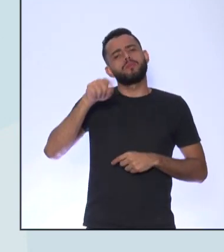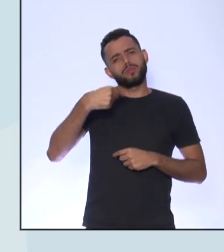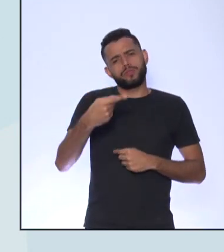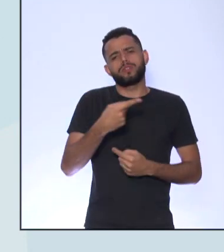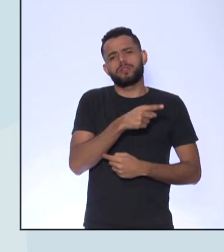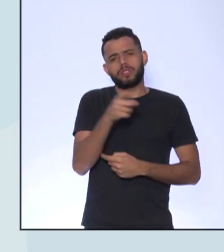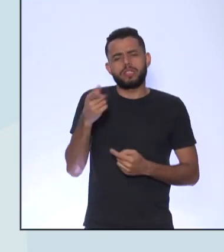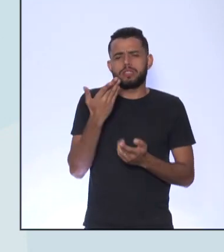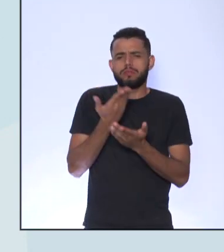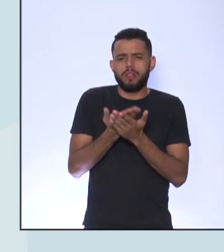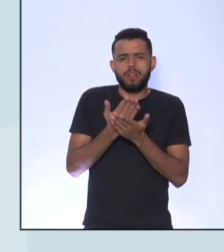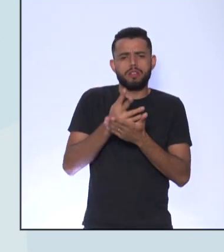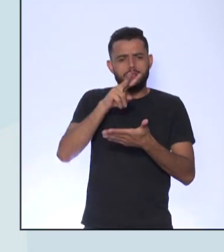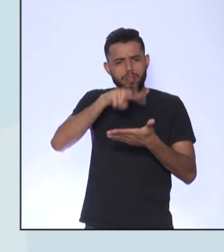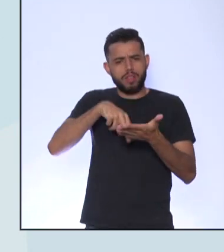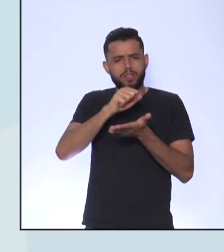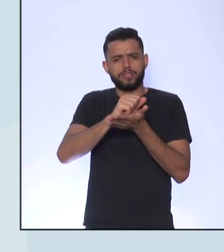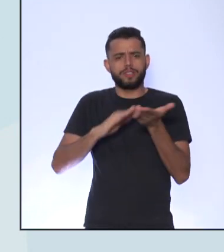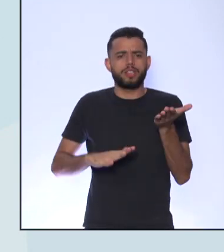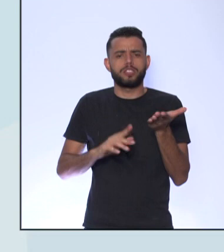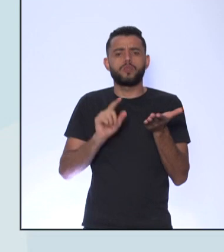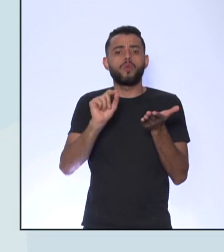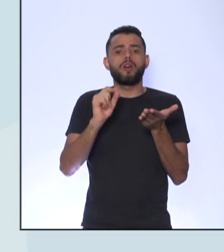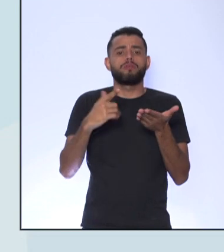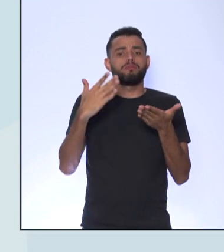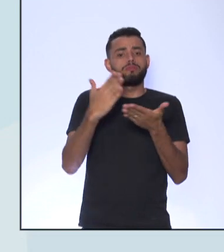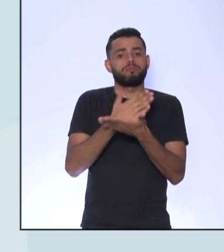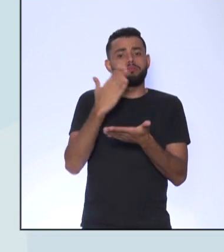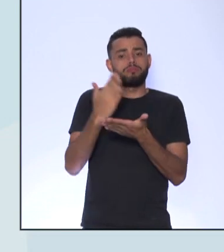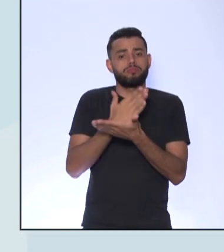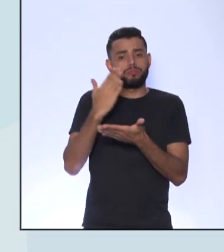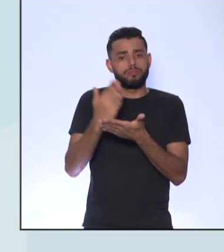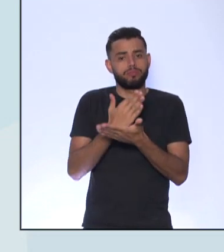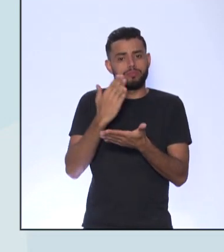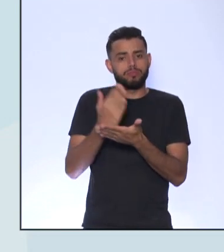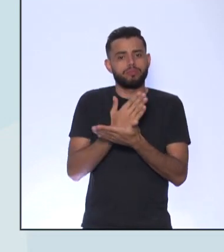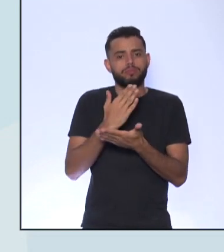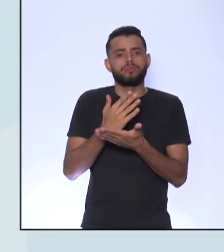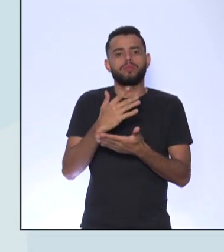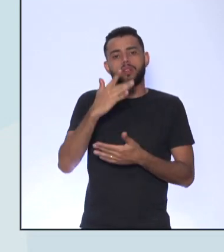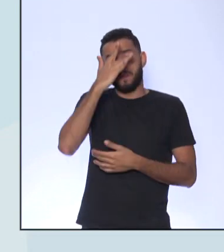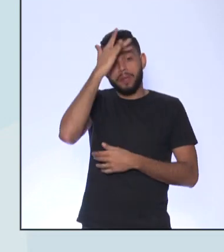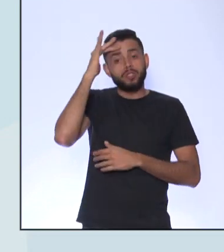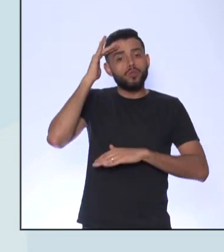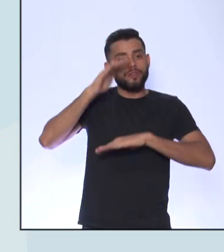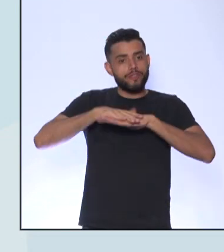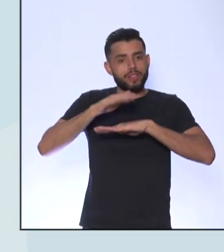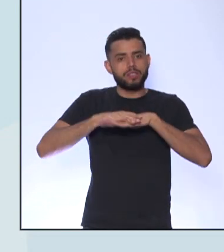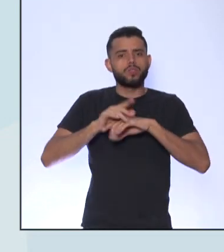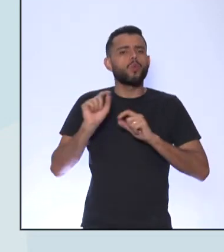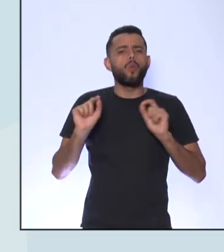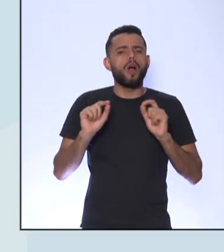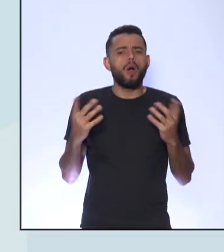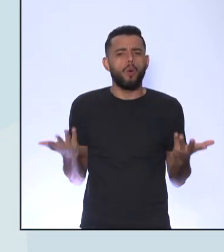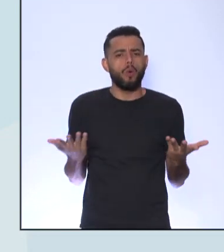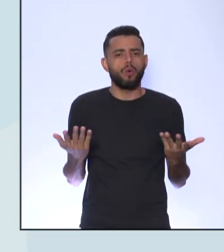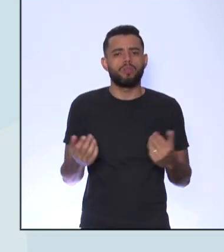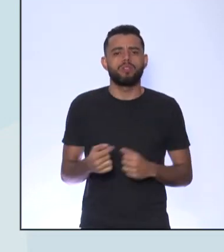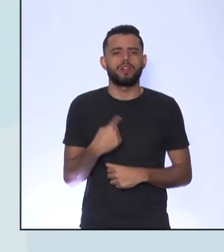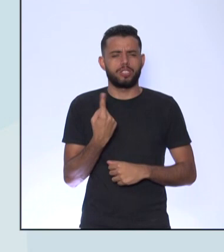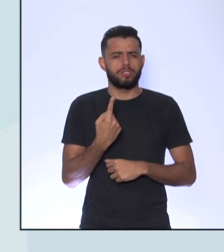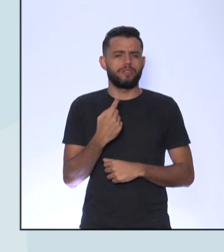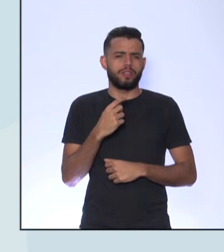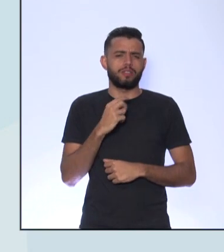atividades A gente faria Qual foi a obra que esse pensador Executou Que ele fez Eu e a Paulinha Vamos fazer